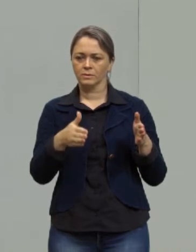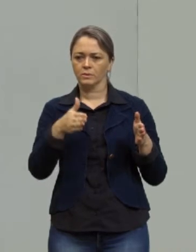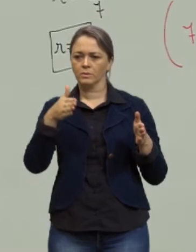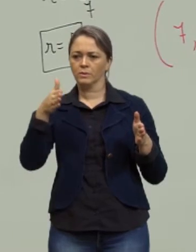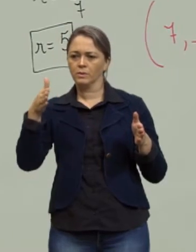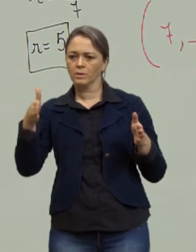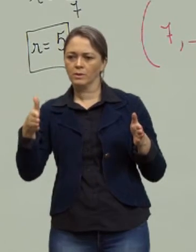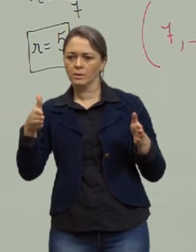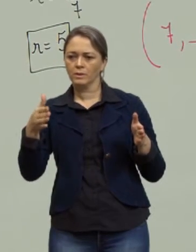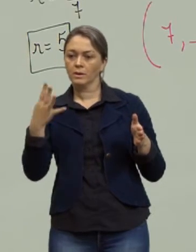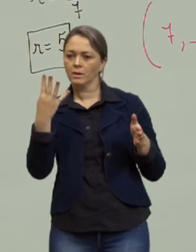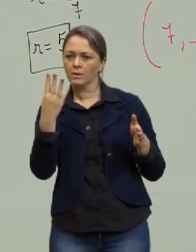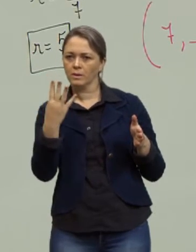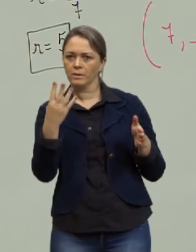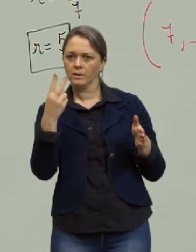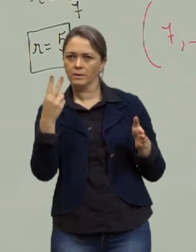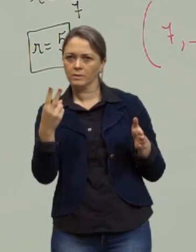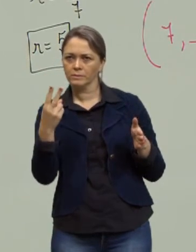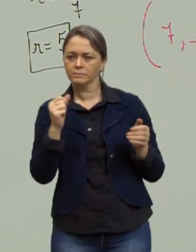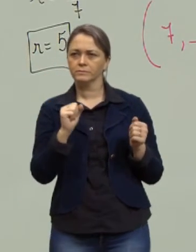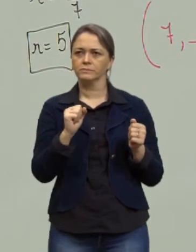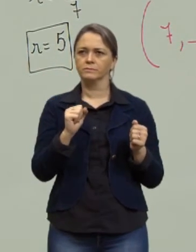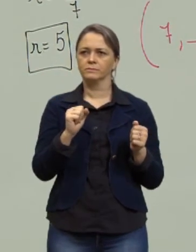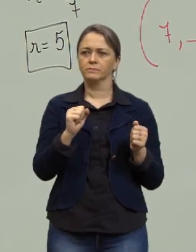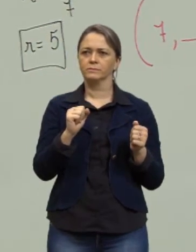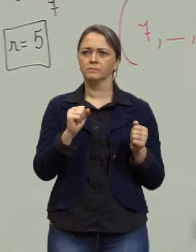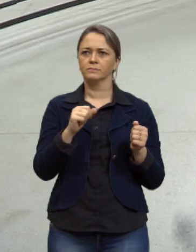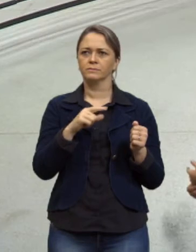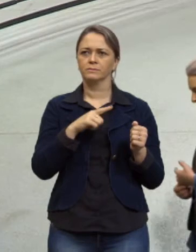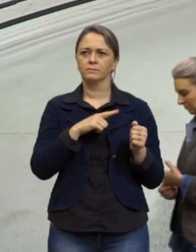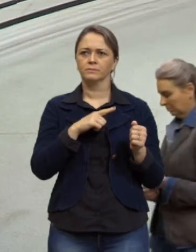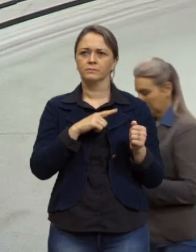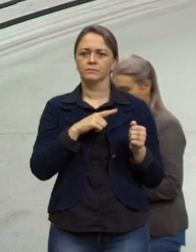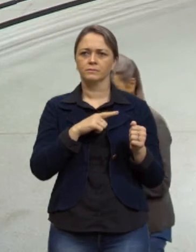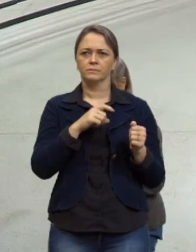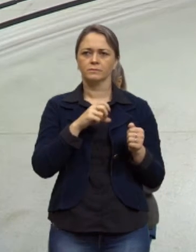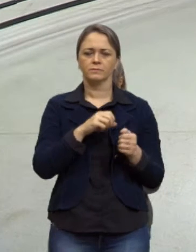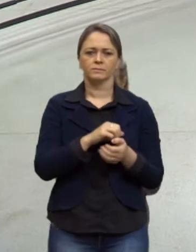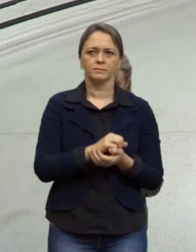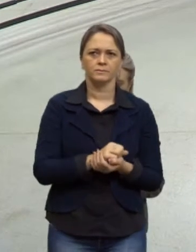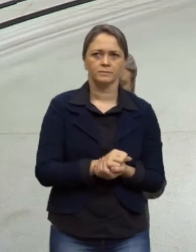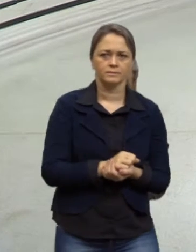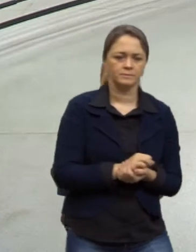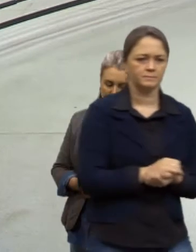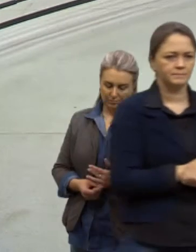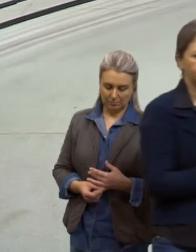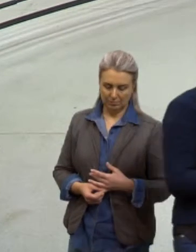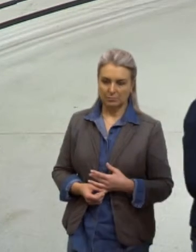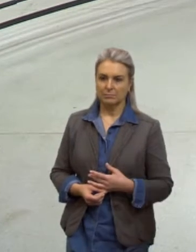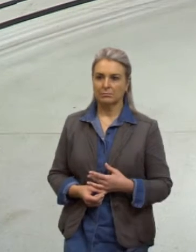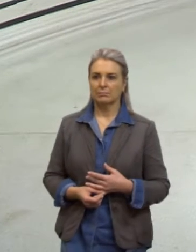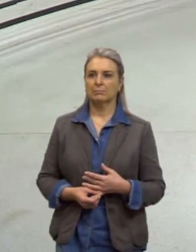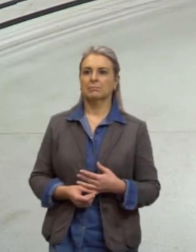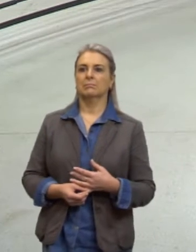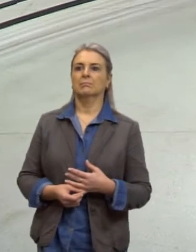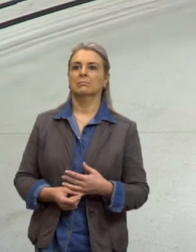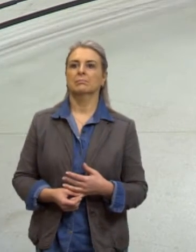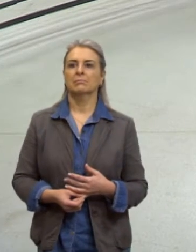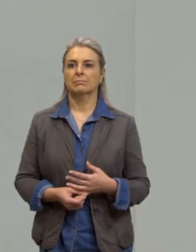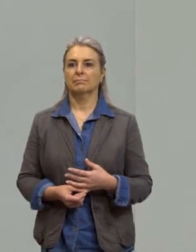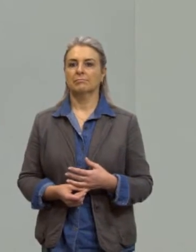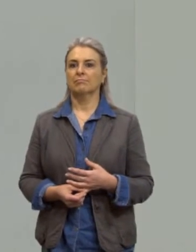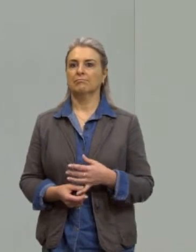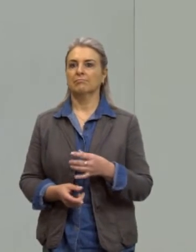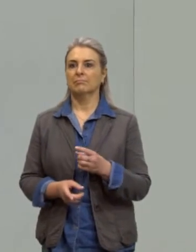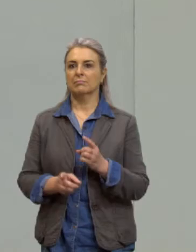o último termo é quarenta e dois ele tem que ir de cinco em cinco foi essa descoberta que nós fizemos